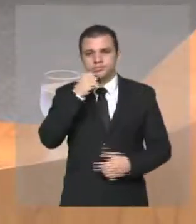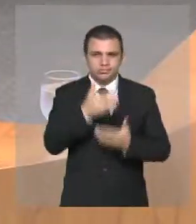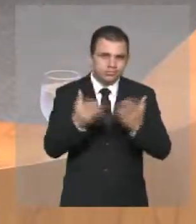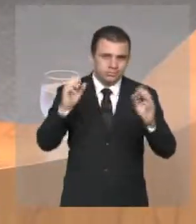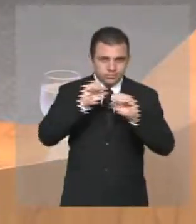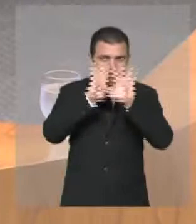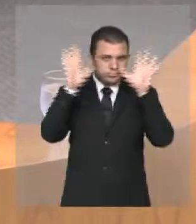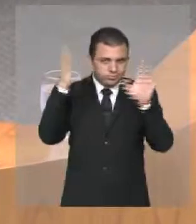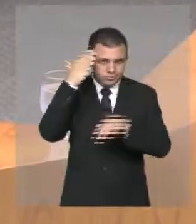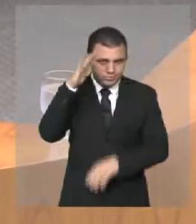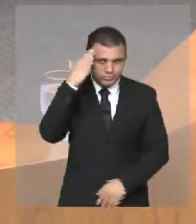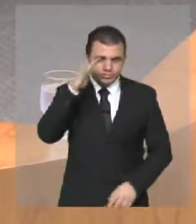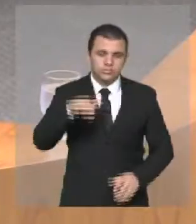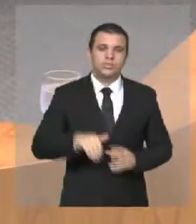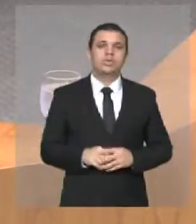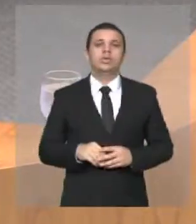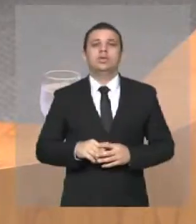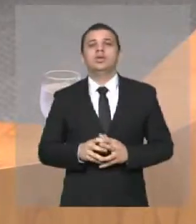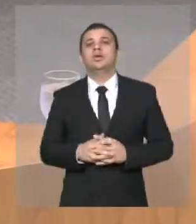compreender.